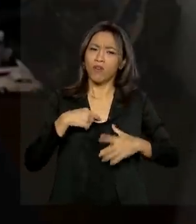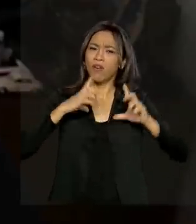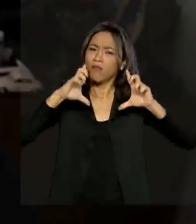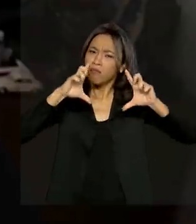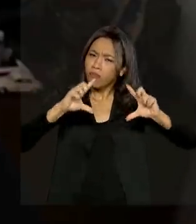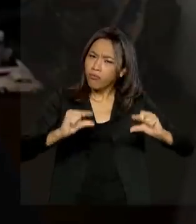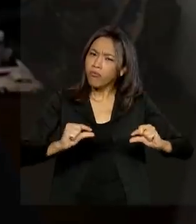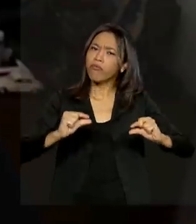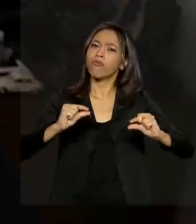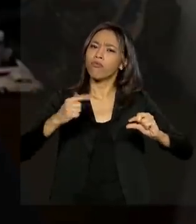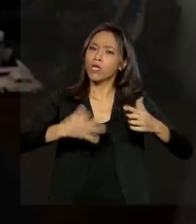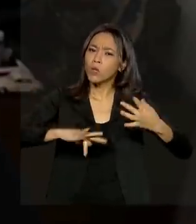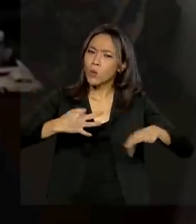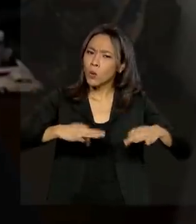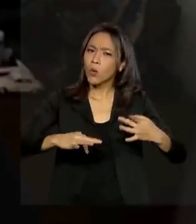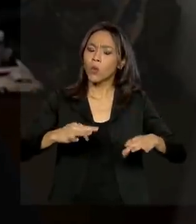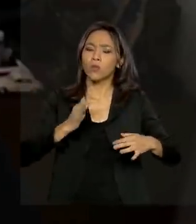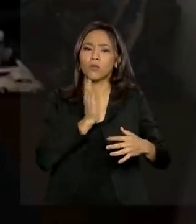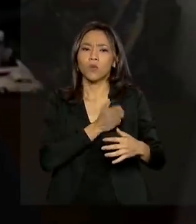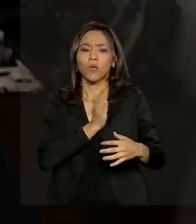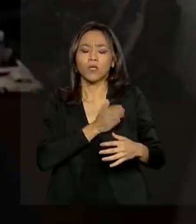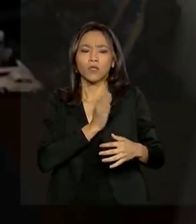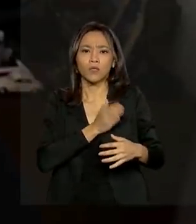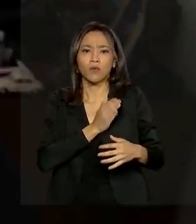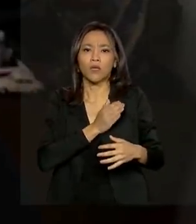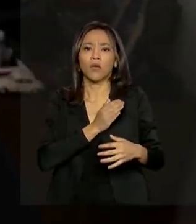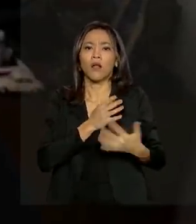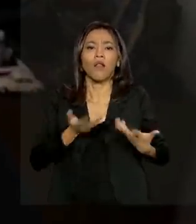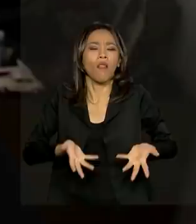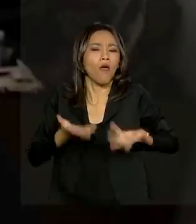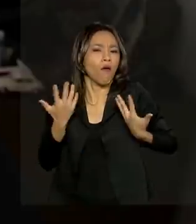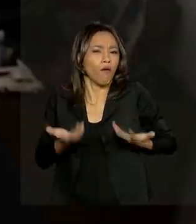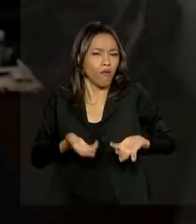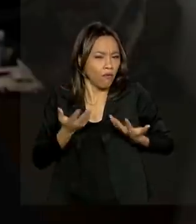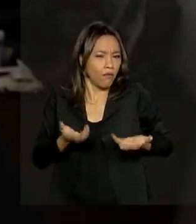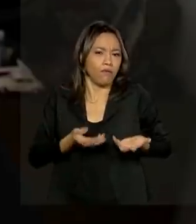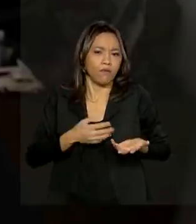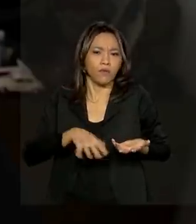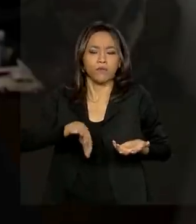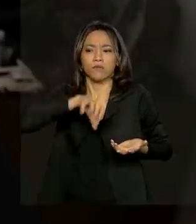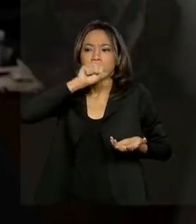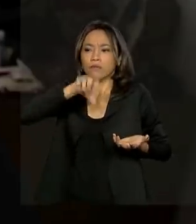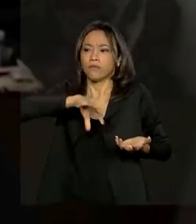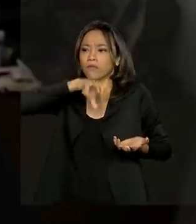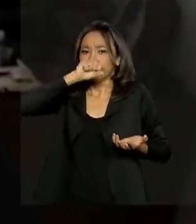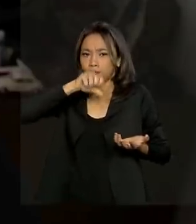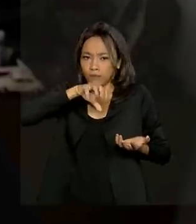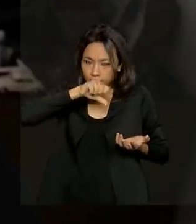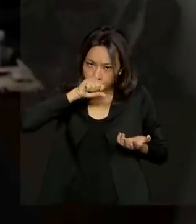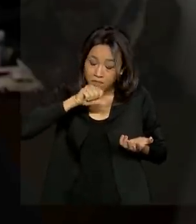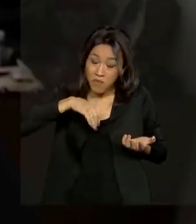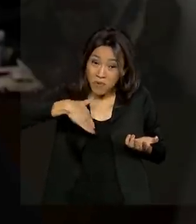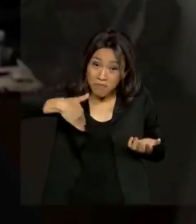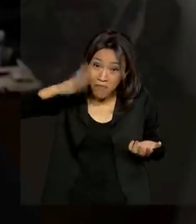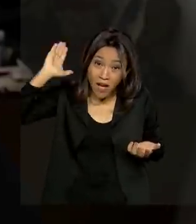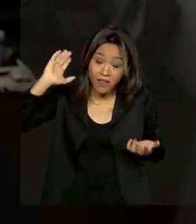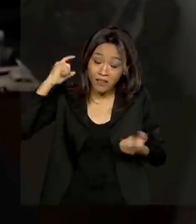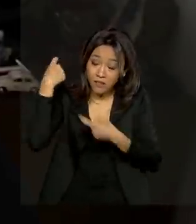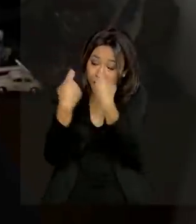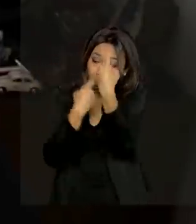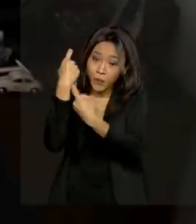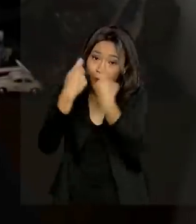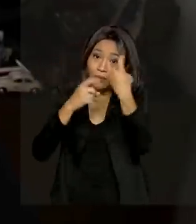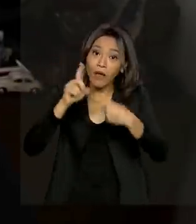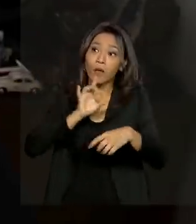A dor no peito, quando eu respirava, era leve, né? Mas o que mais preocupava